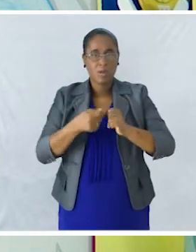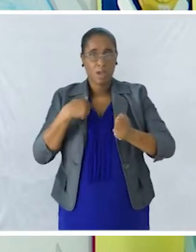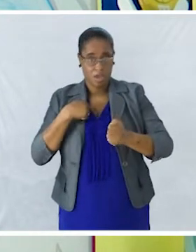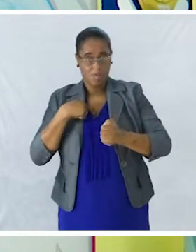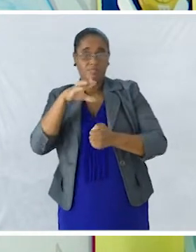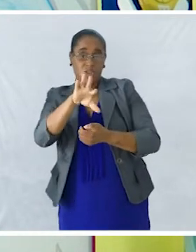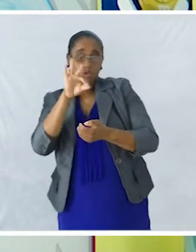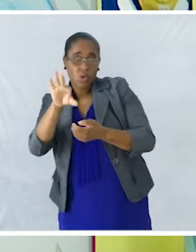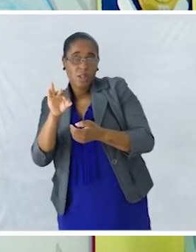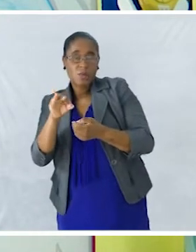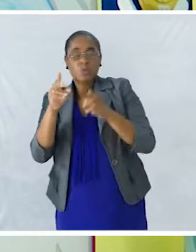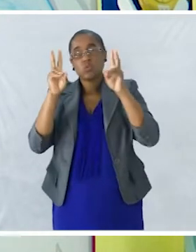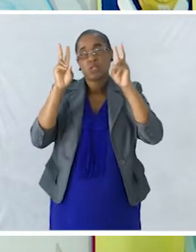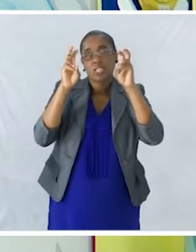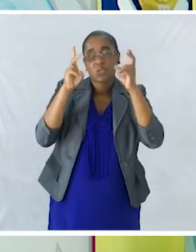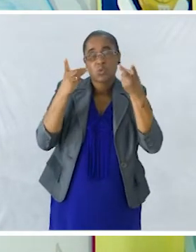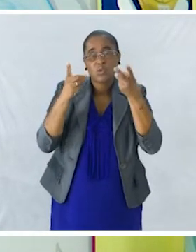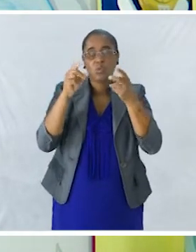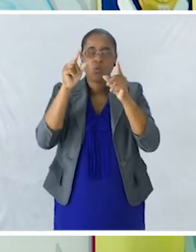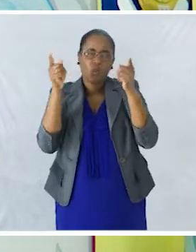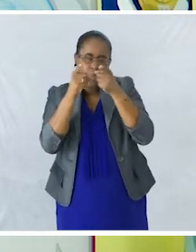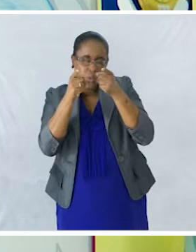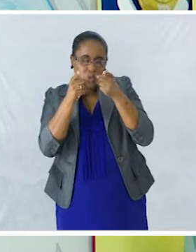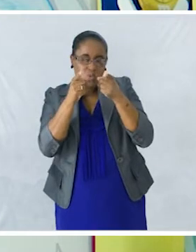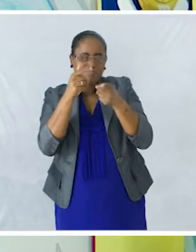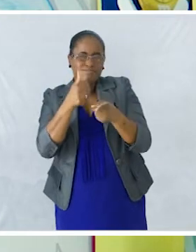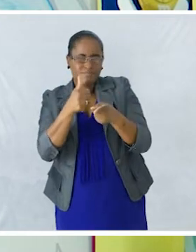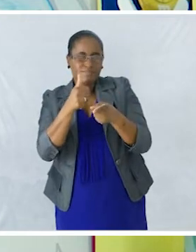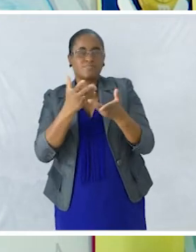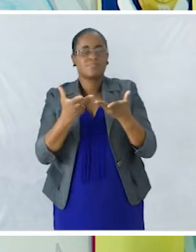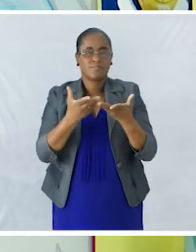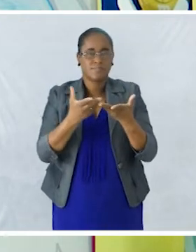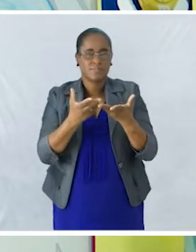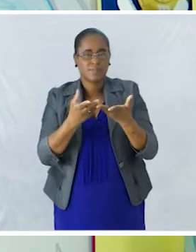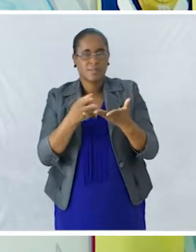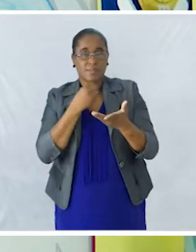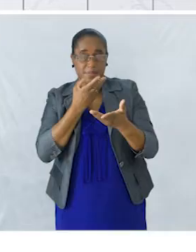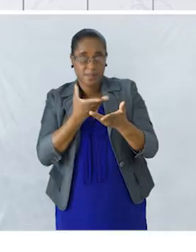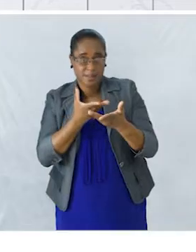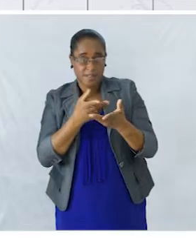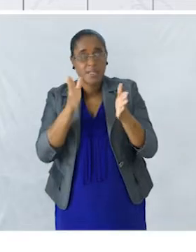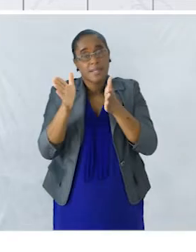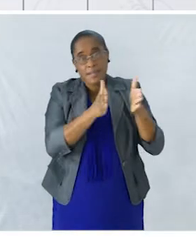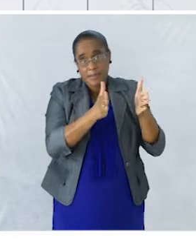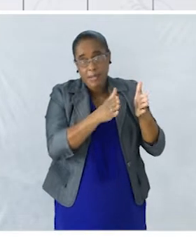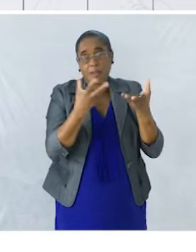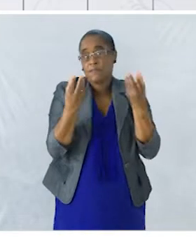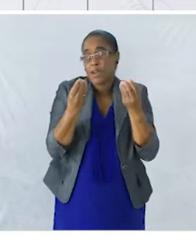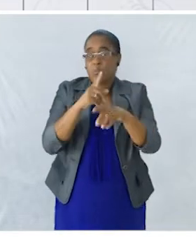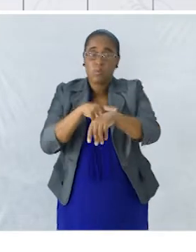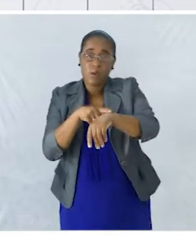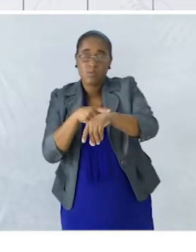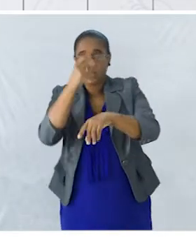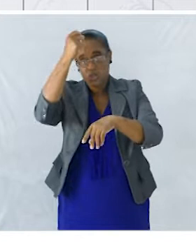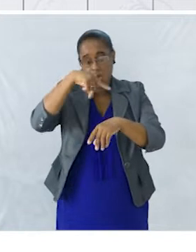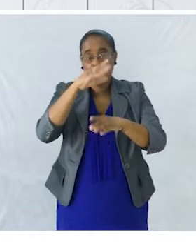Curto e sugestivo Separei os vários momentos Da história em parágrafos